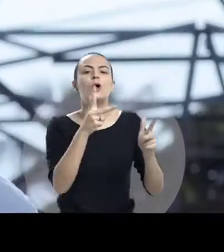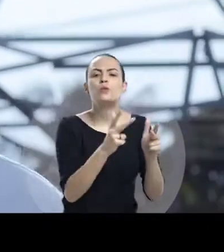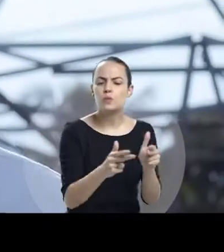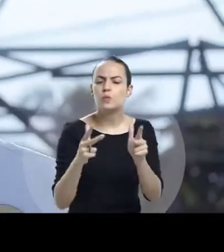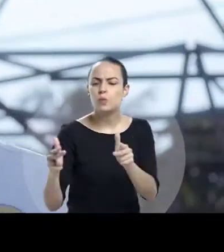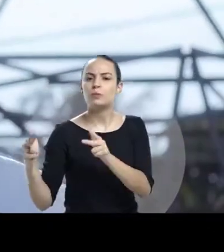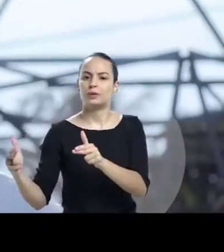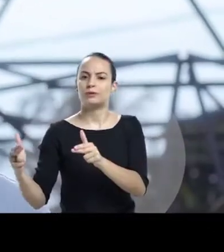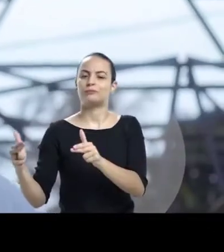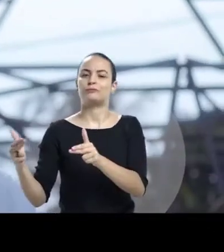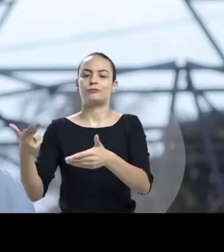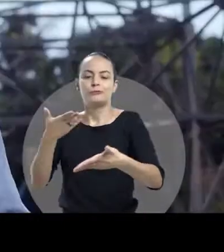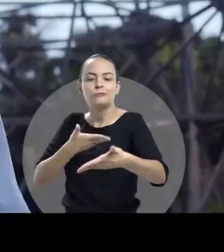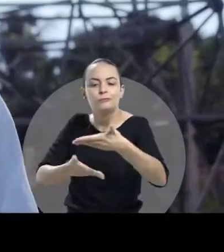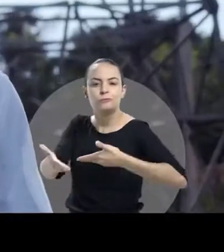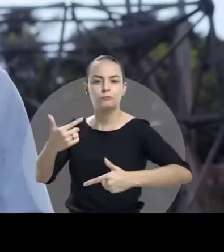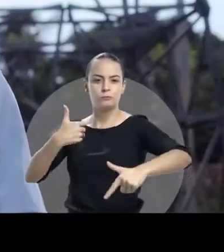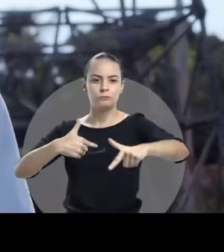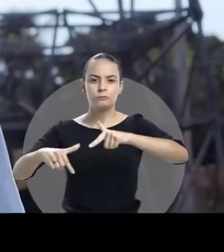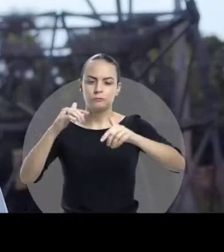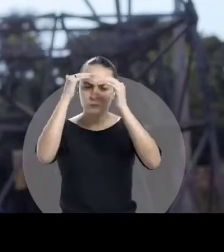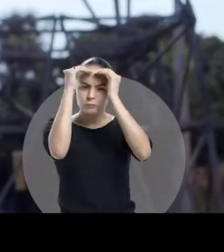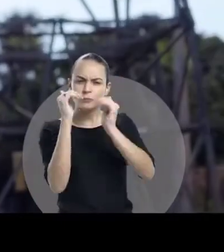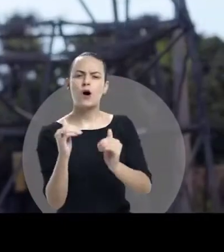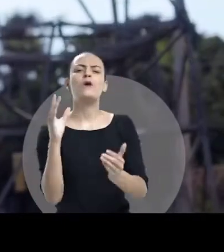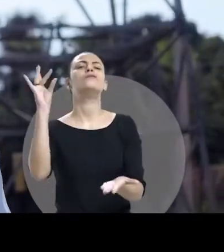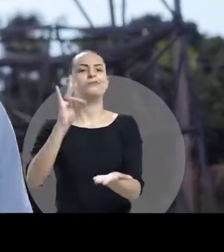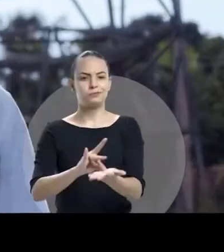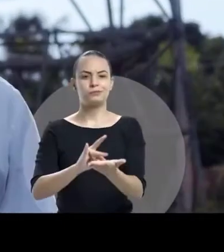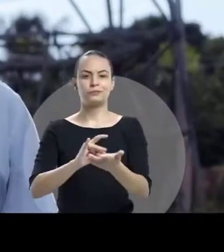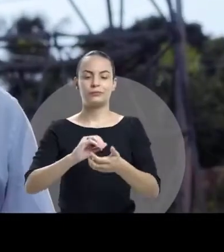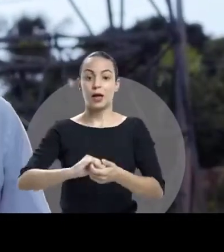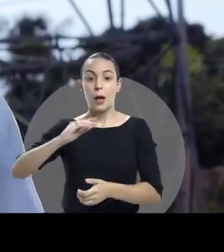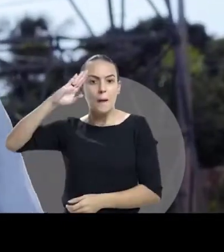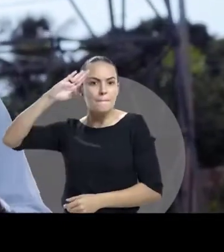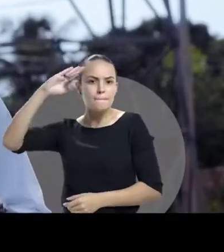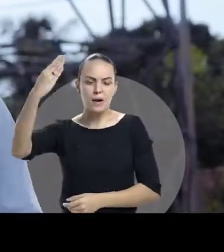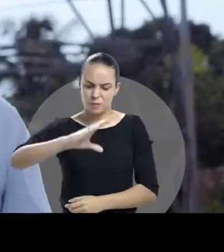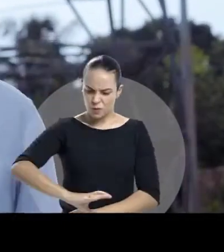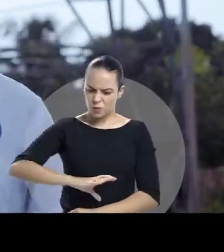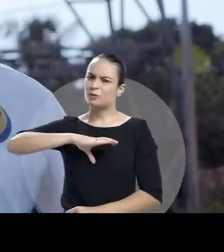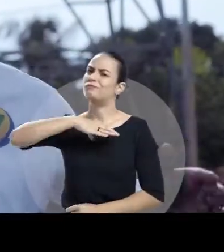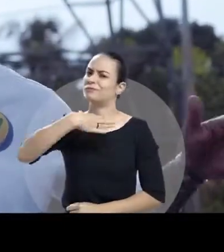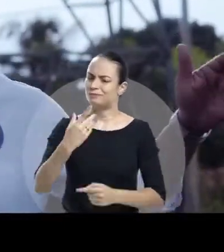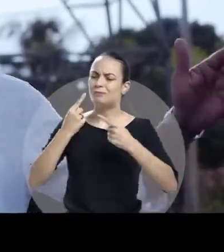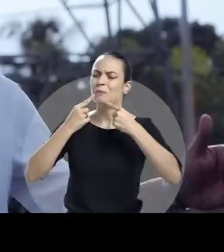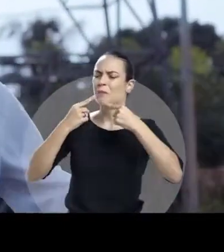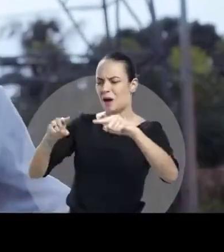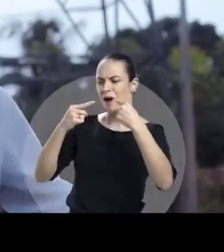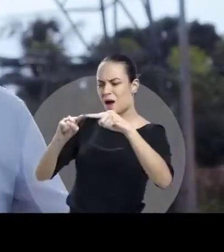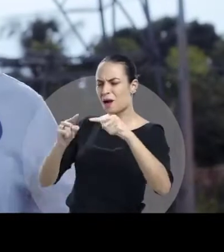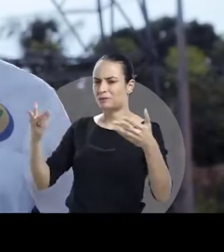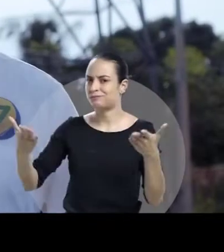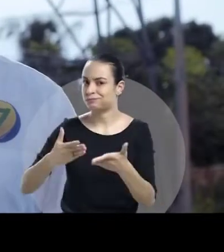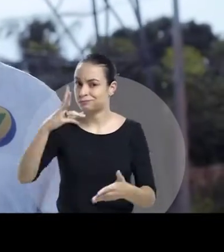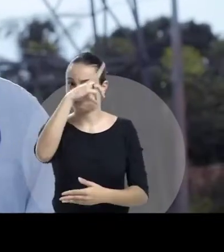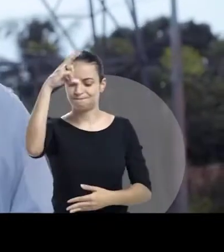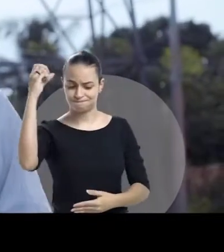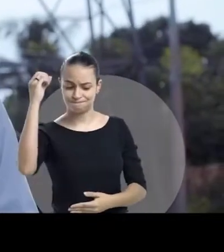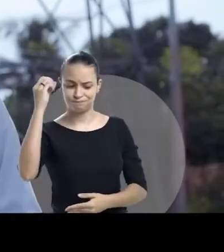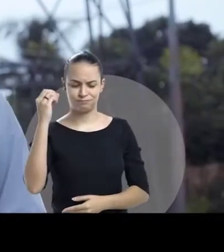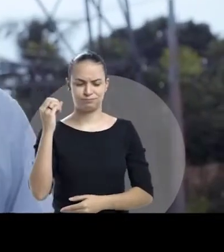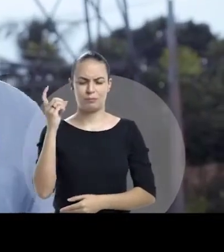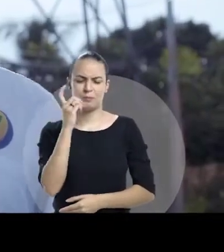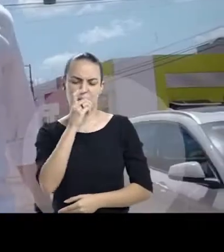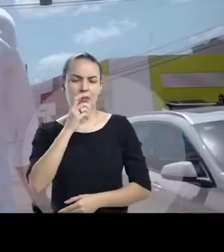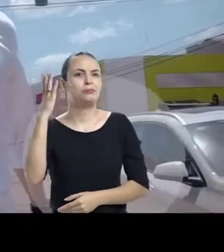trabalho, honra e verdade. Mas acima de tudo, com coragem para denunciar as falhas da atual